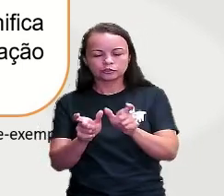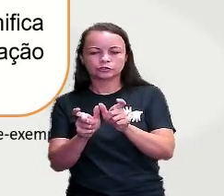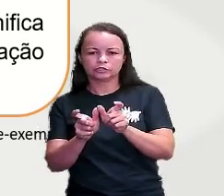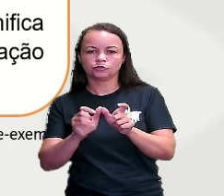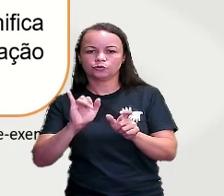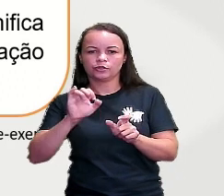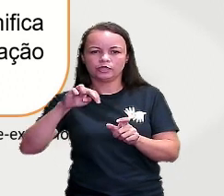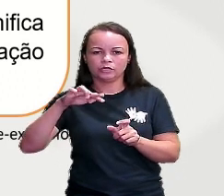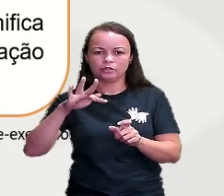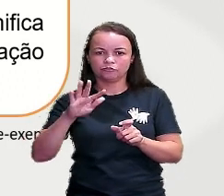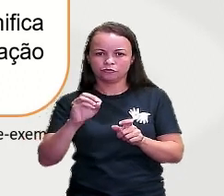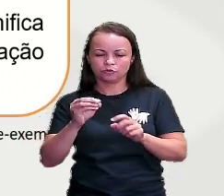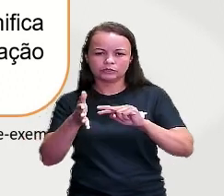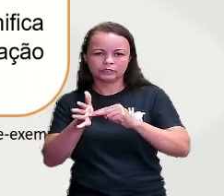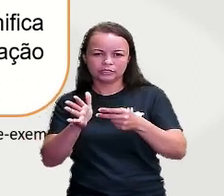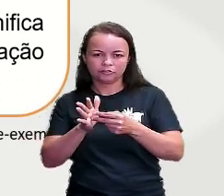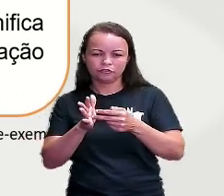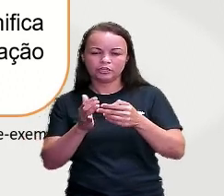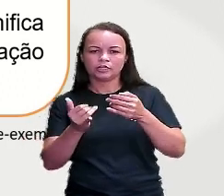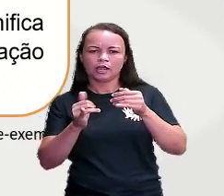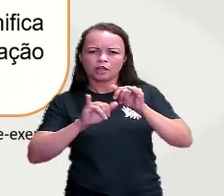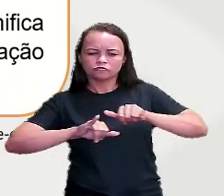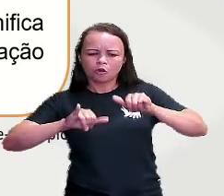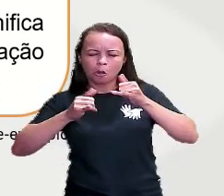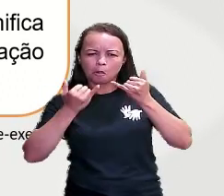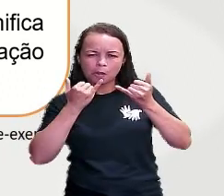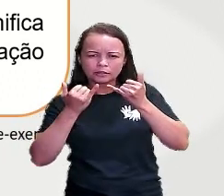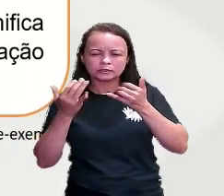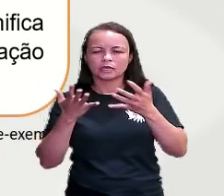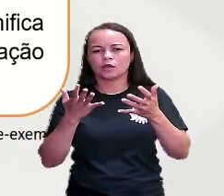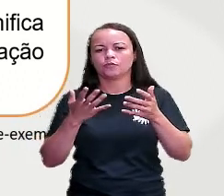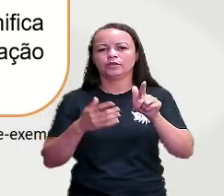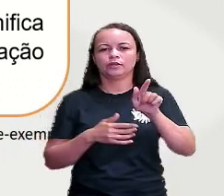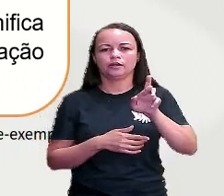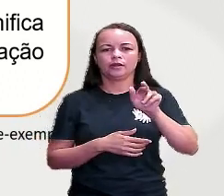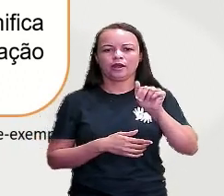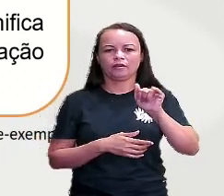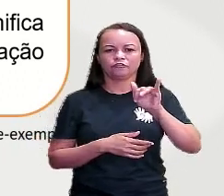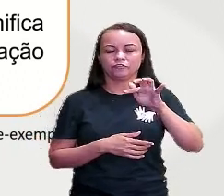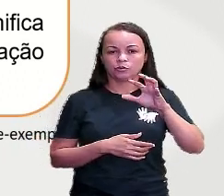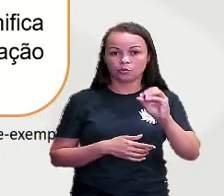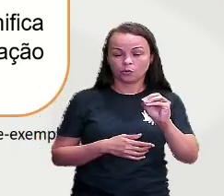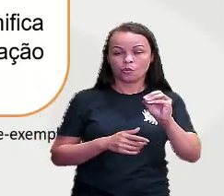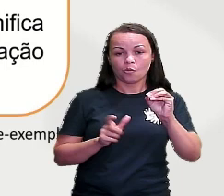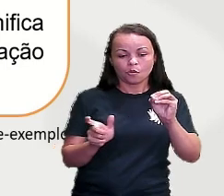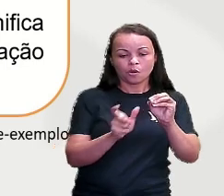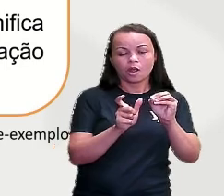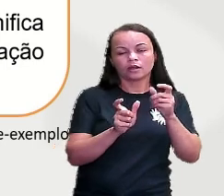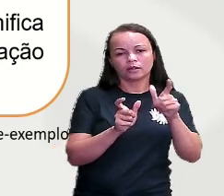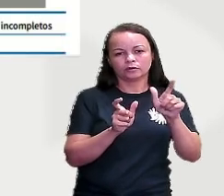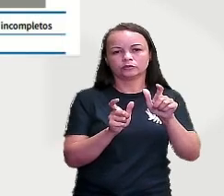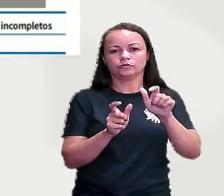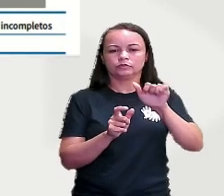significa informação, e gráfico, que significa desenho, imagem, representação visual.